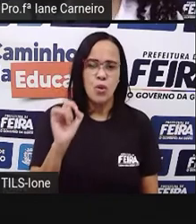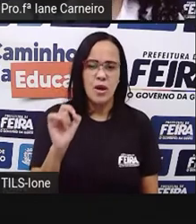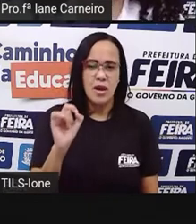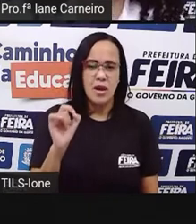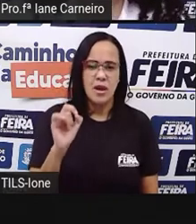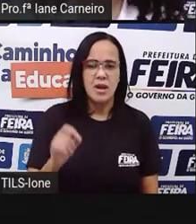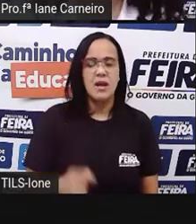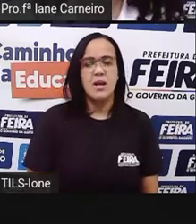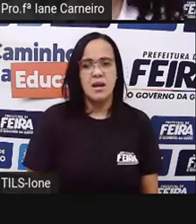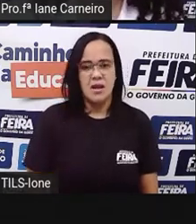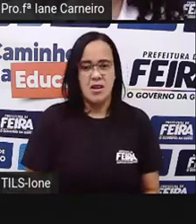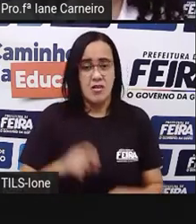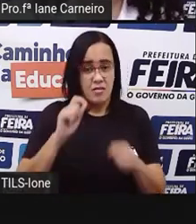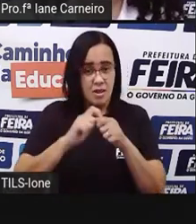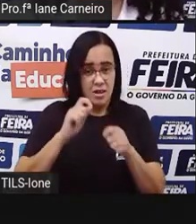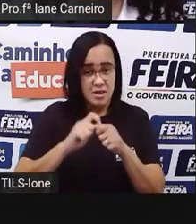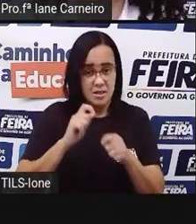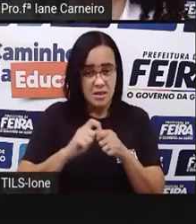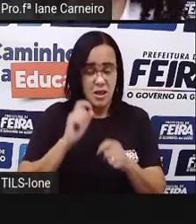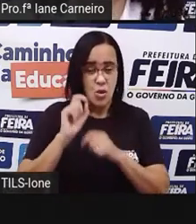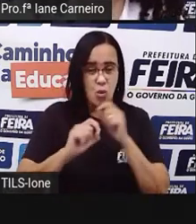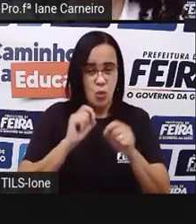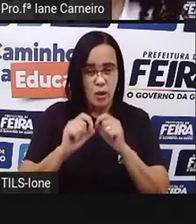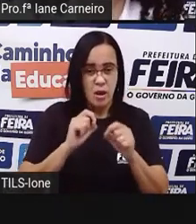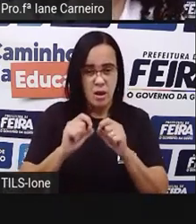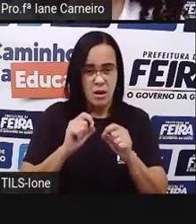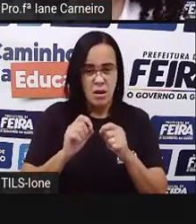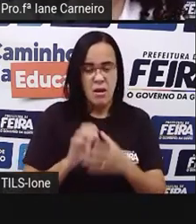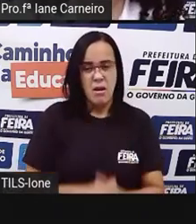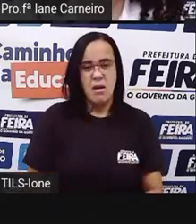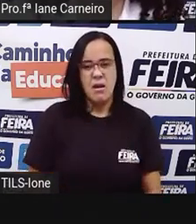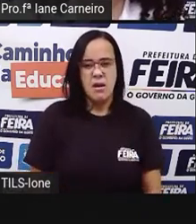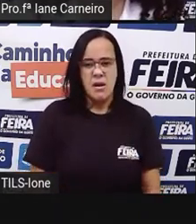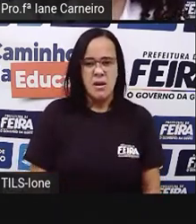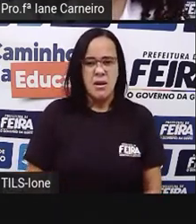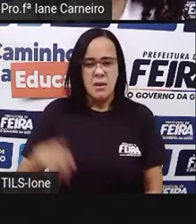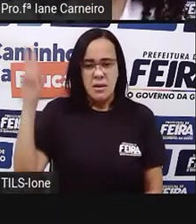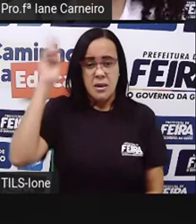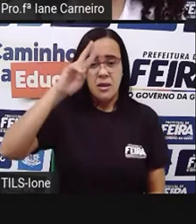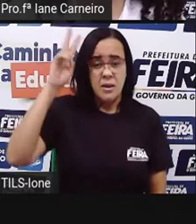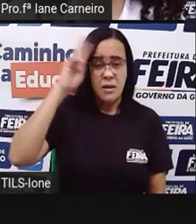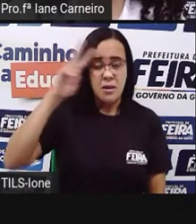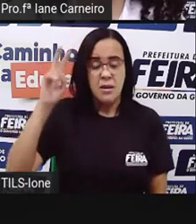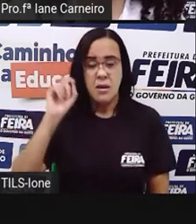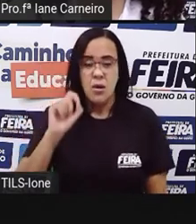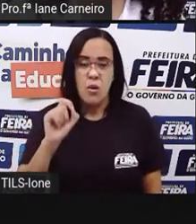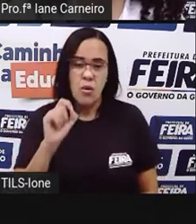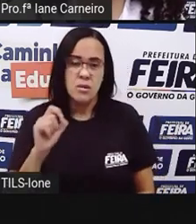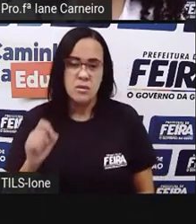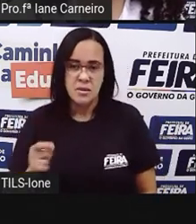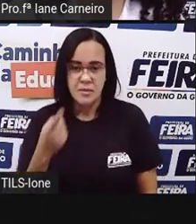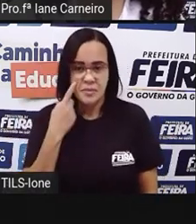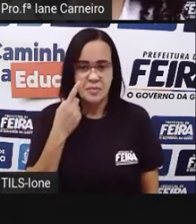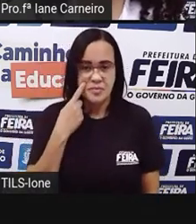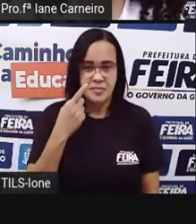fazer... Deixa eu ver como é que eu fazia. Lembrar, né? Como é que eu fazia. Fazia assim, ó.